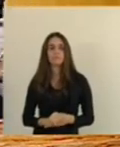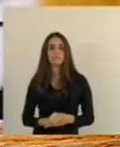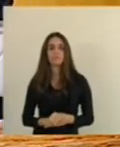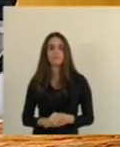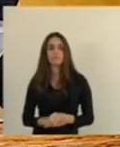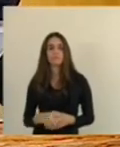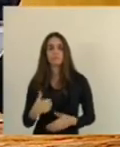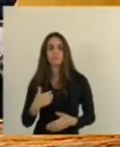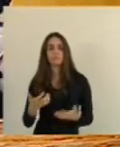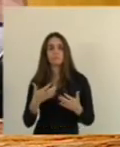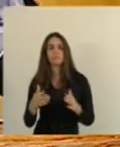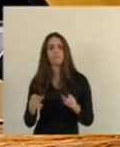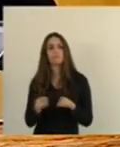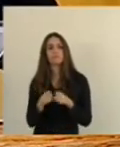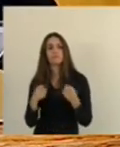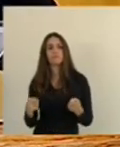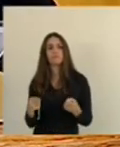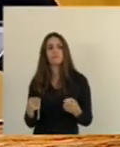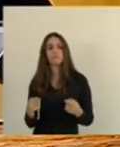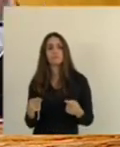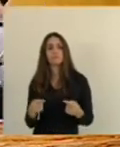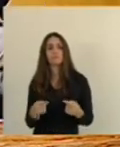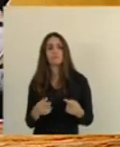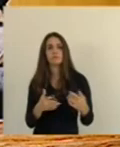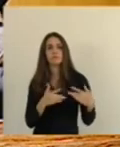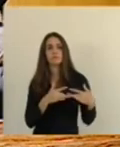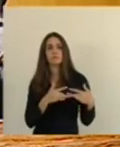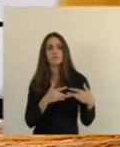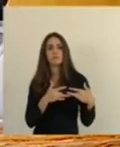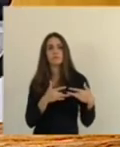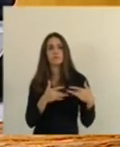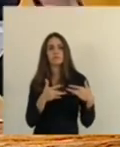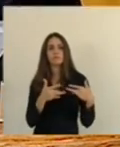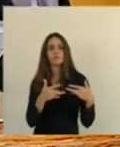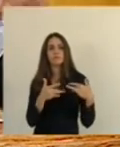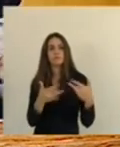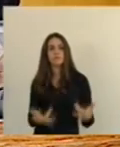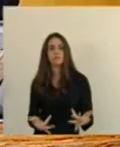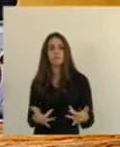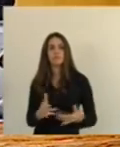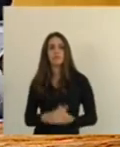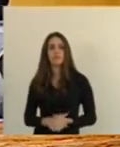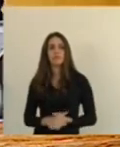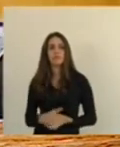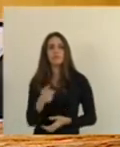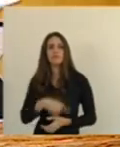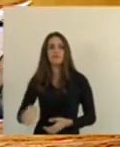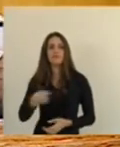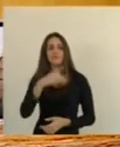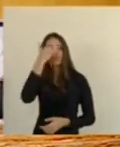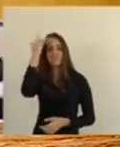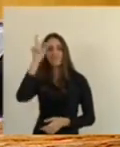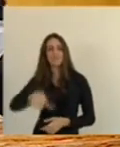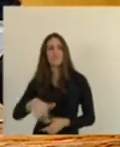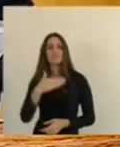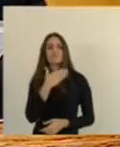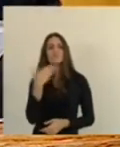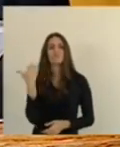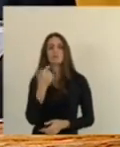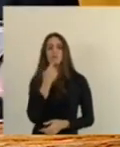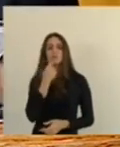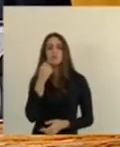de me solidariedade da solidariedade a uma pessoa que morreu agora